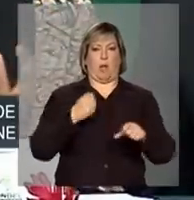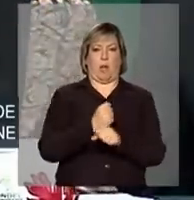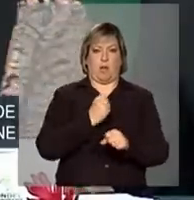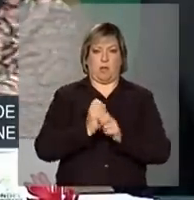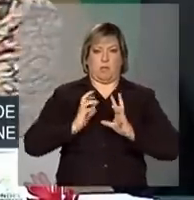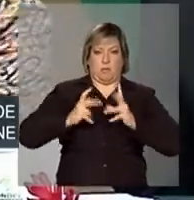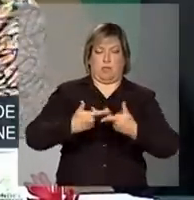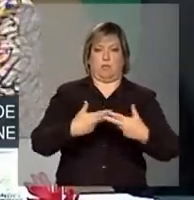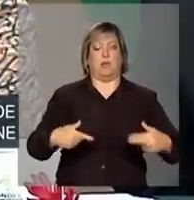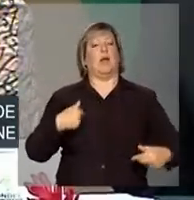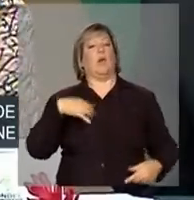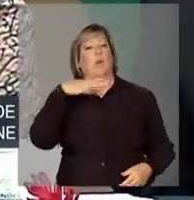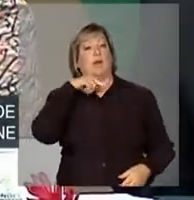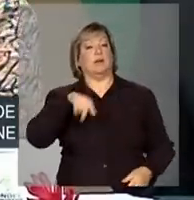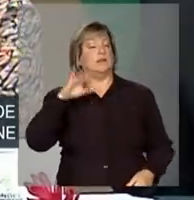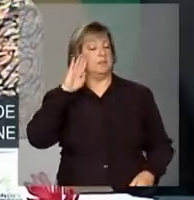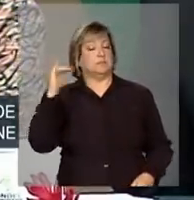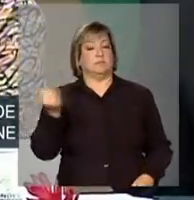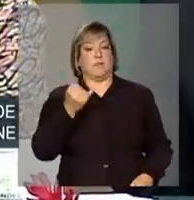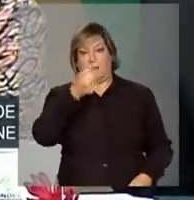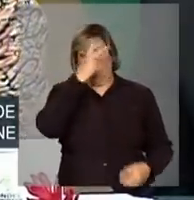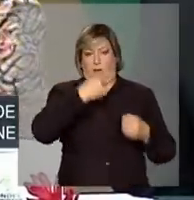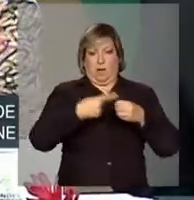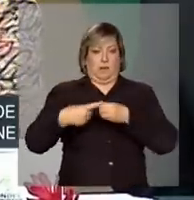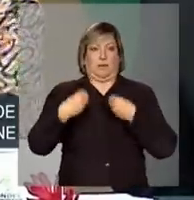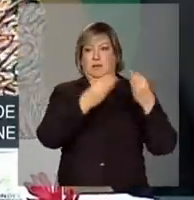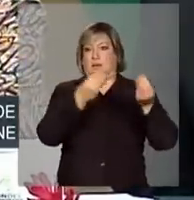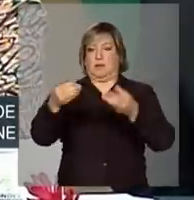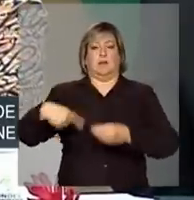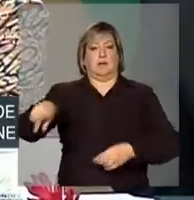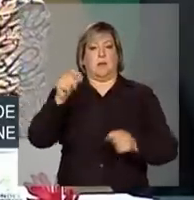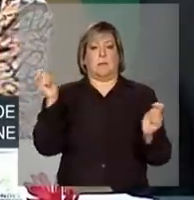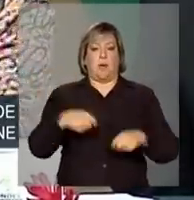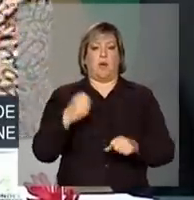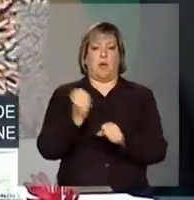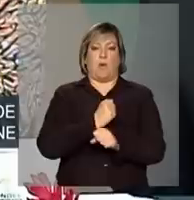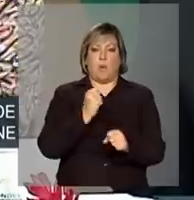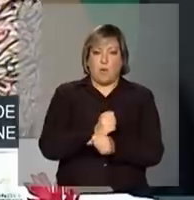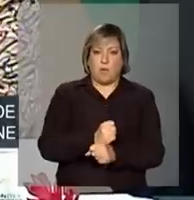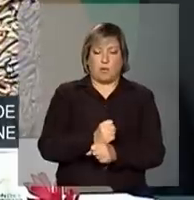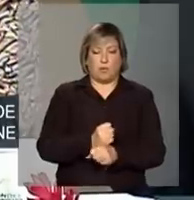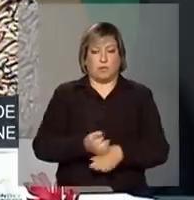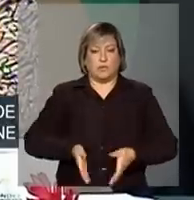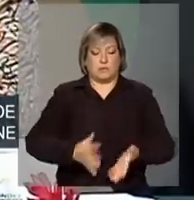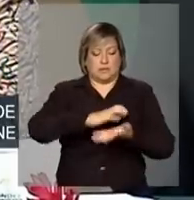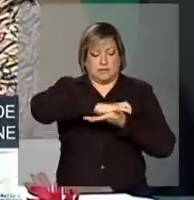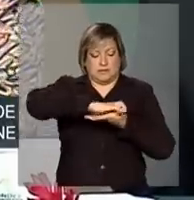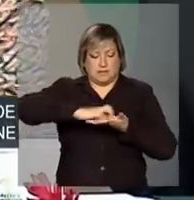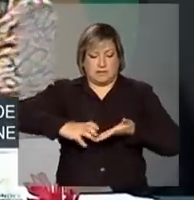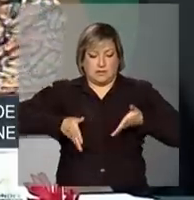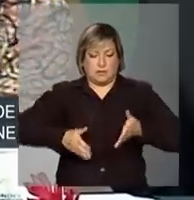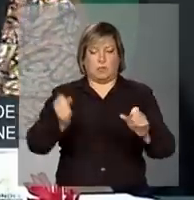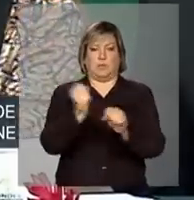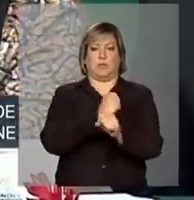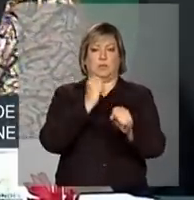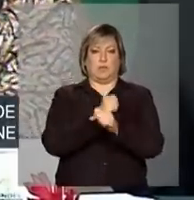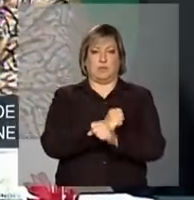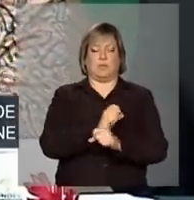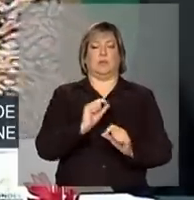equipamento permanente para os municípios poderem fazer um açude, o município poder utilizar,